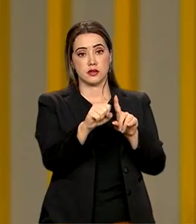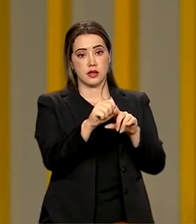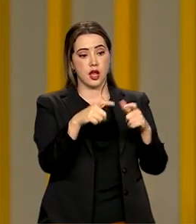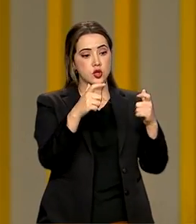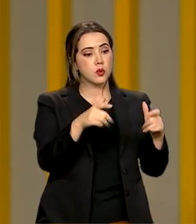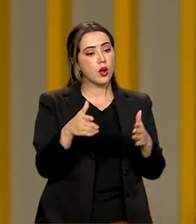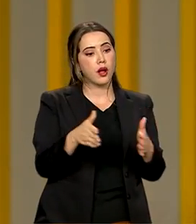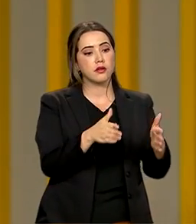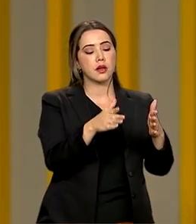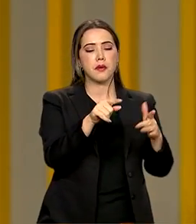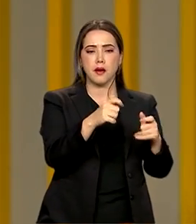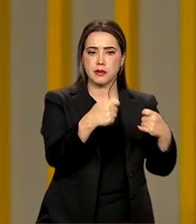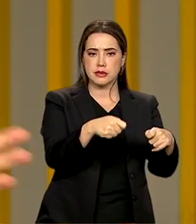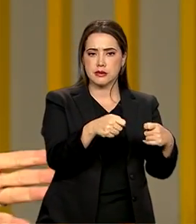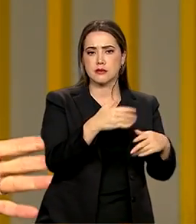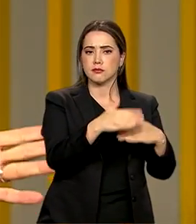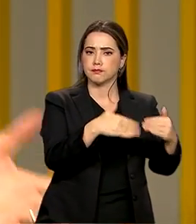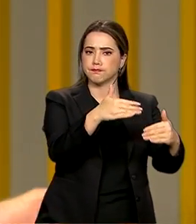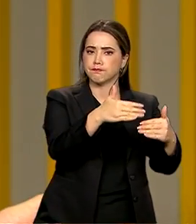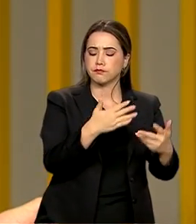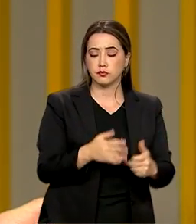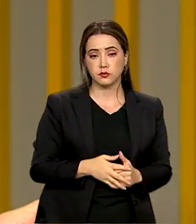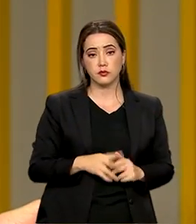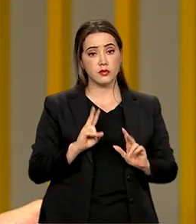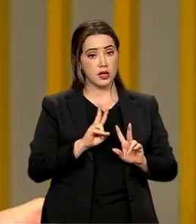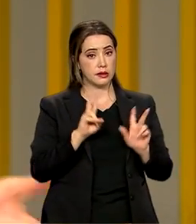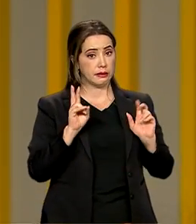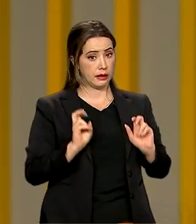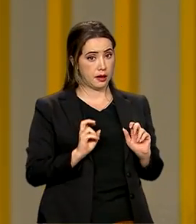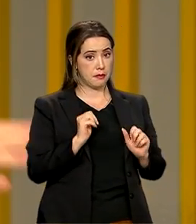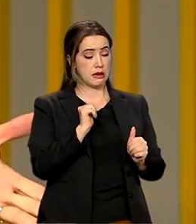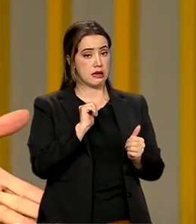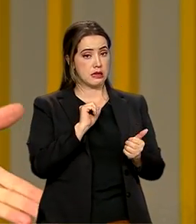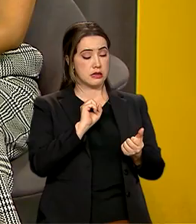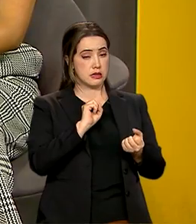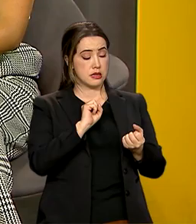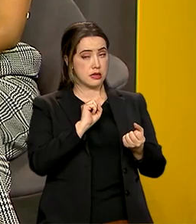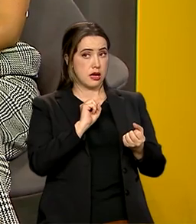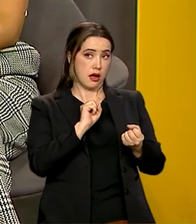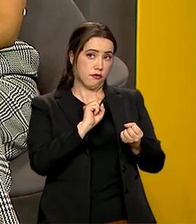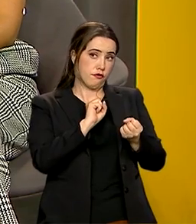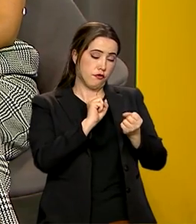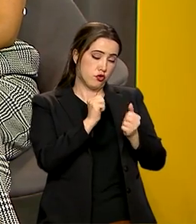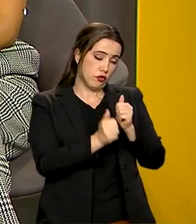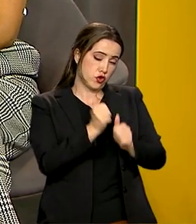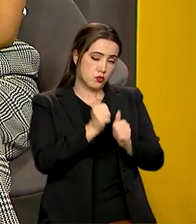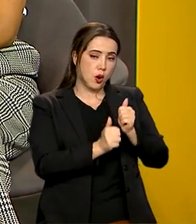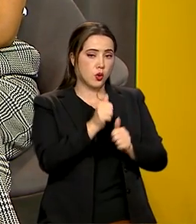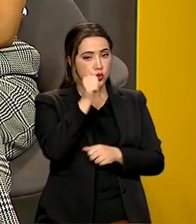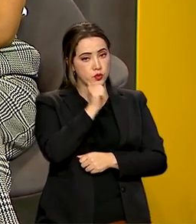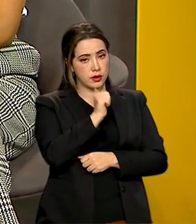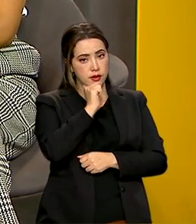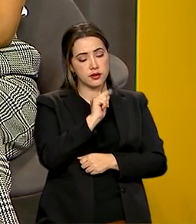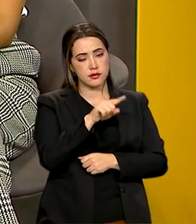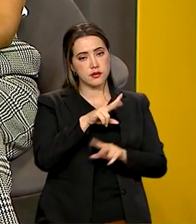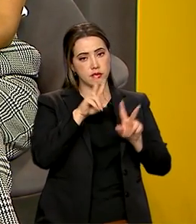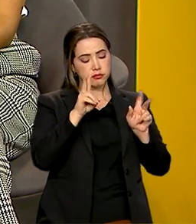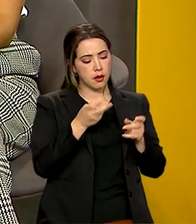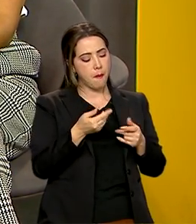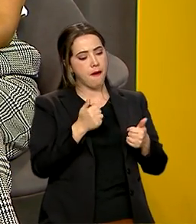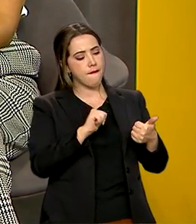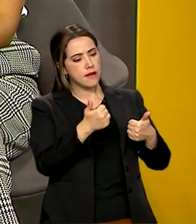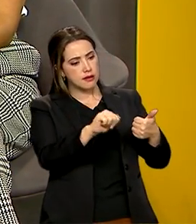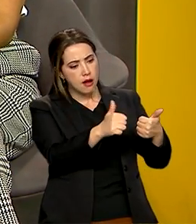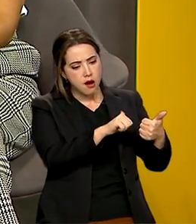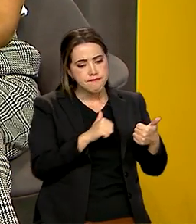avançar. E no caso da estratégia do futebol feminino, é exatamente isso. É organizar um diagnóstico e uma